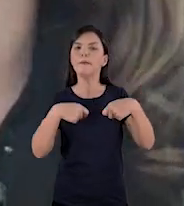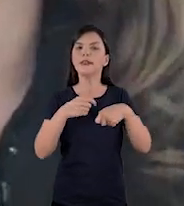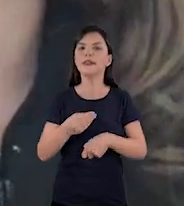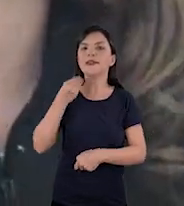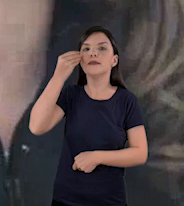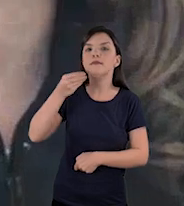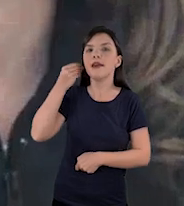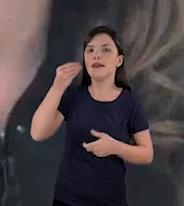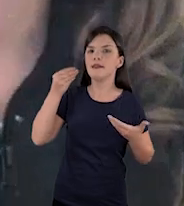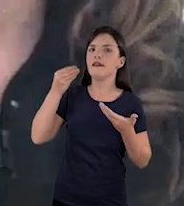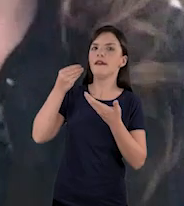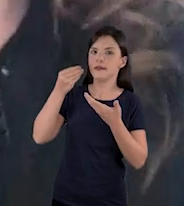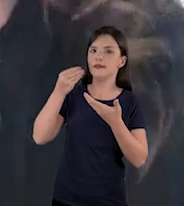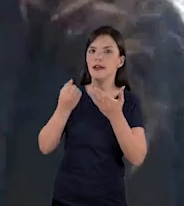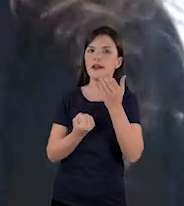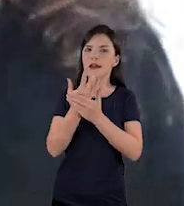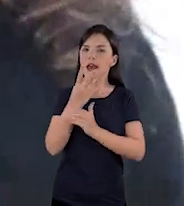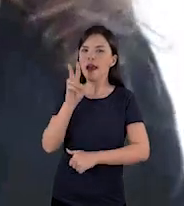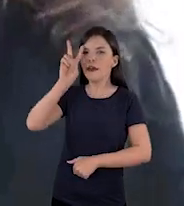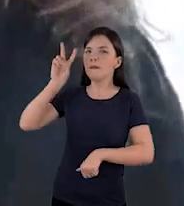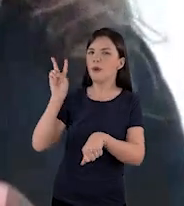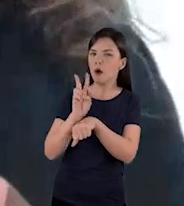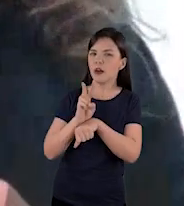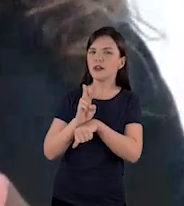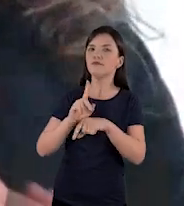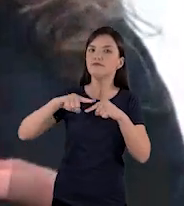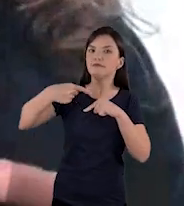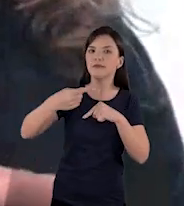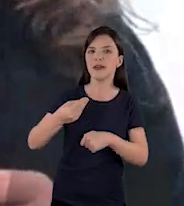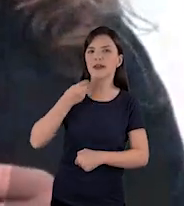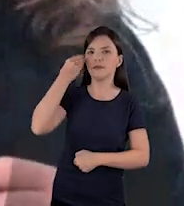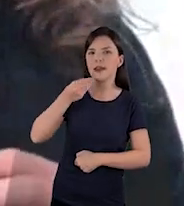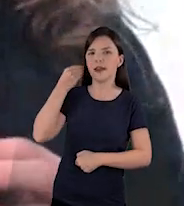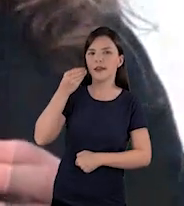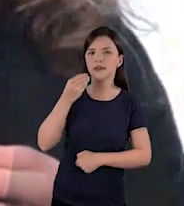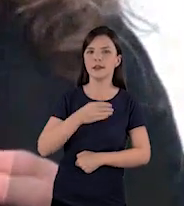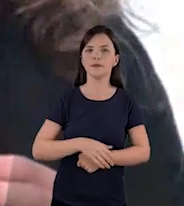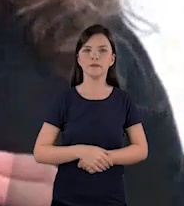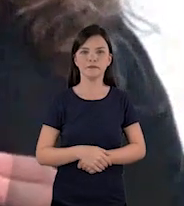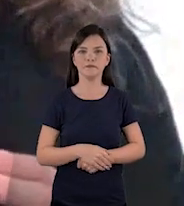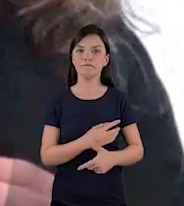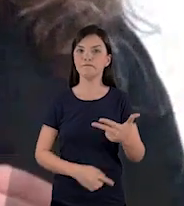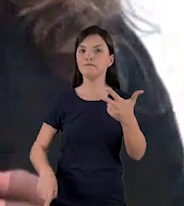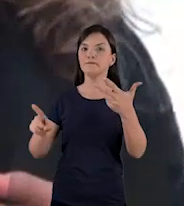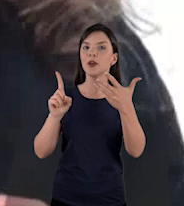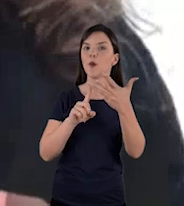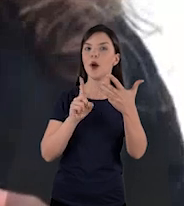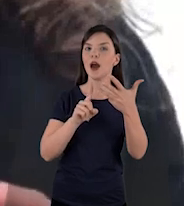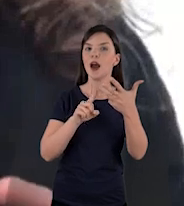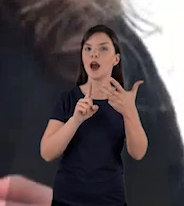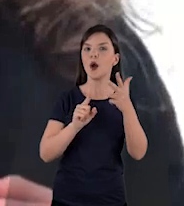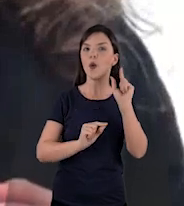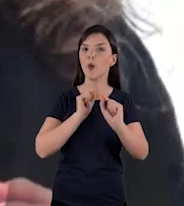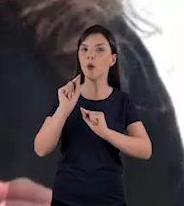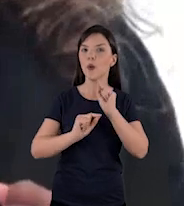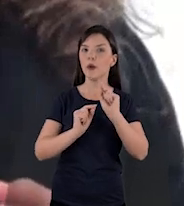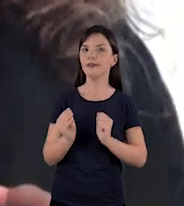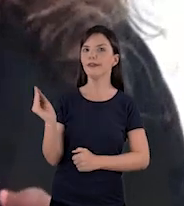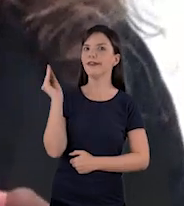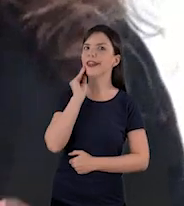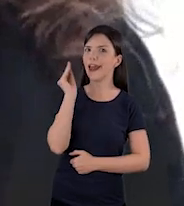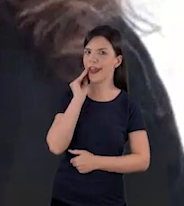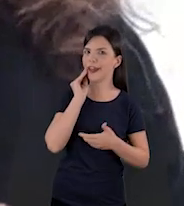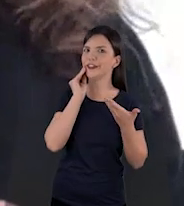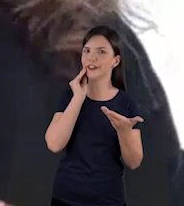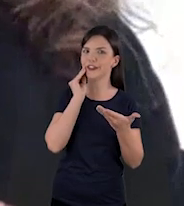experimento, né, fazer uma hipótese e aí fazer uma experimentação em cima daquilo. E depois a gente testar